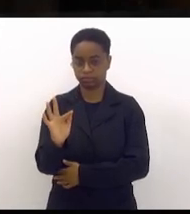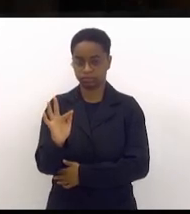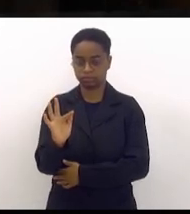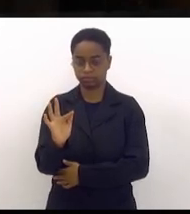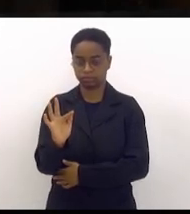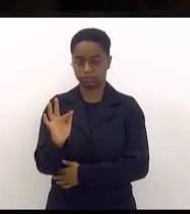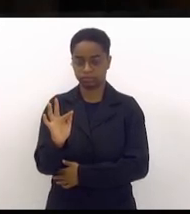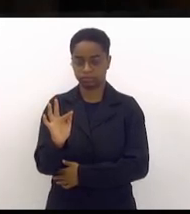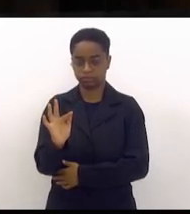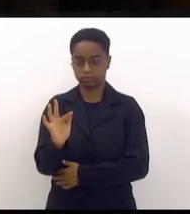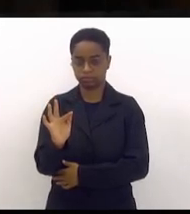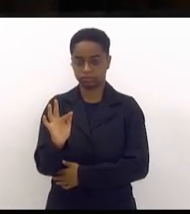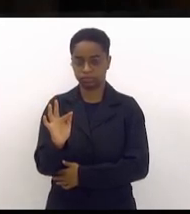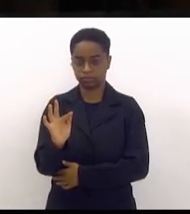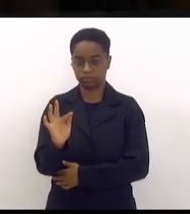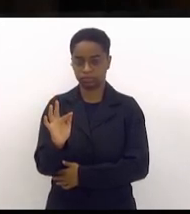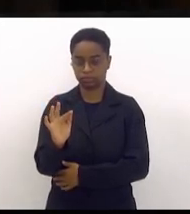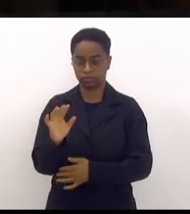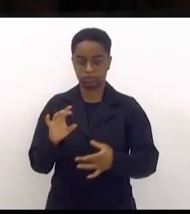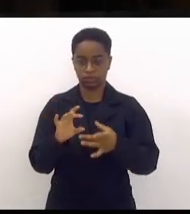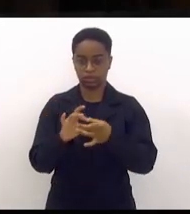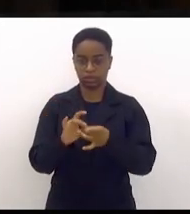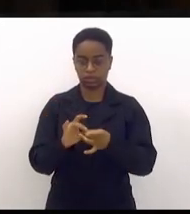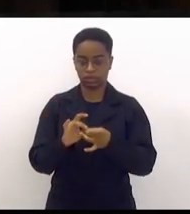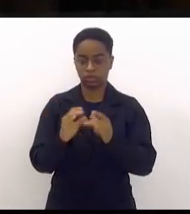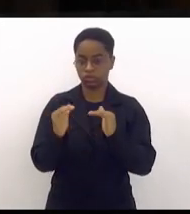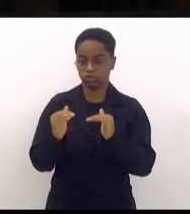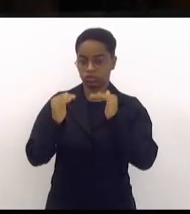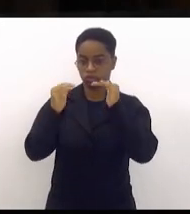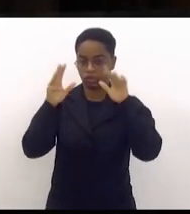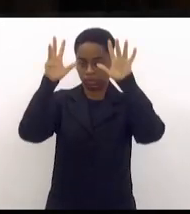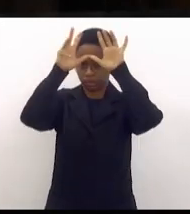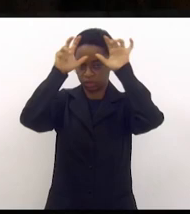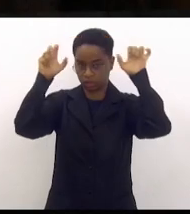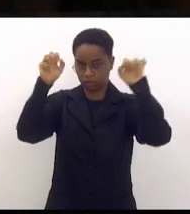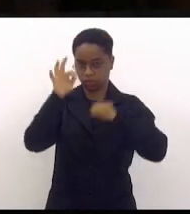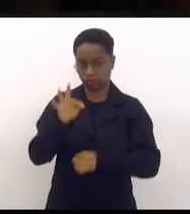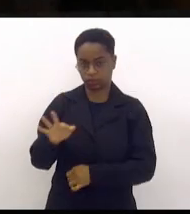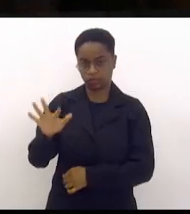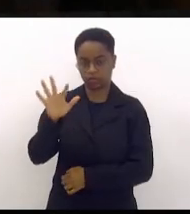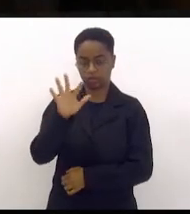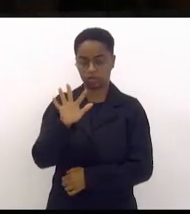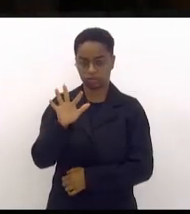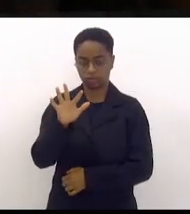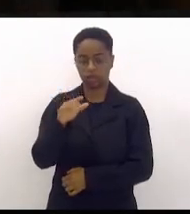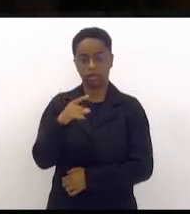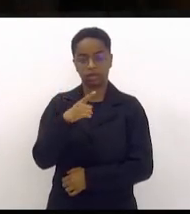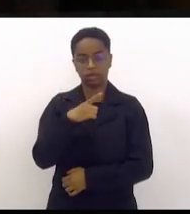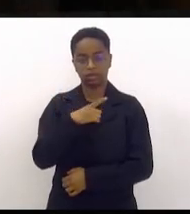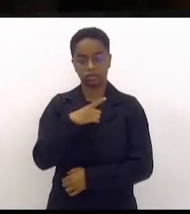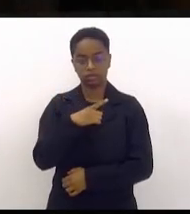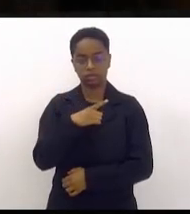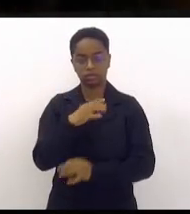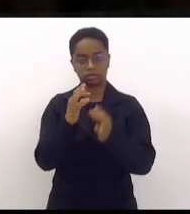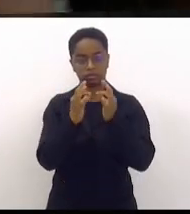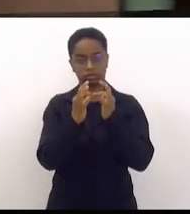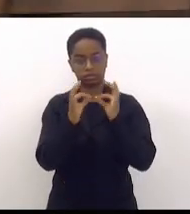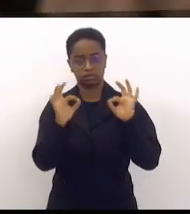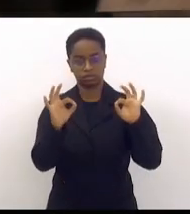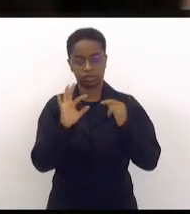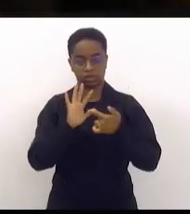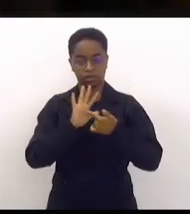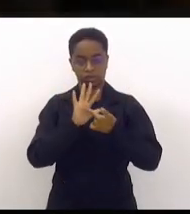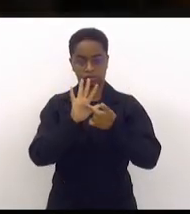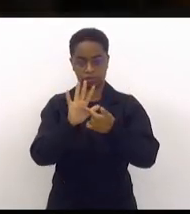ao Supremo Tribunal Federal, tem um trecho que